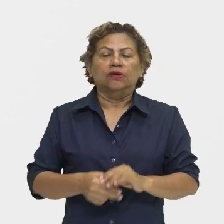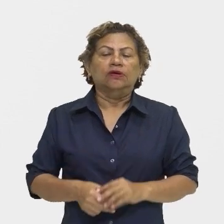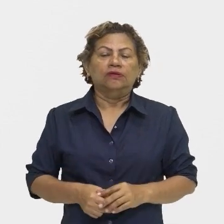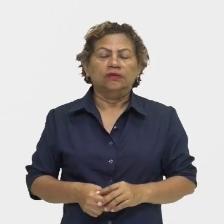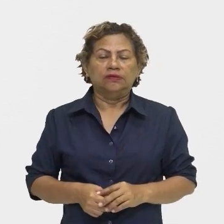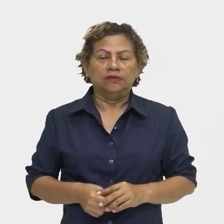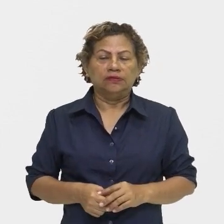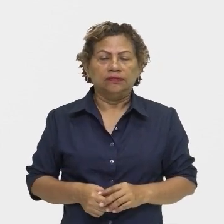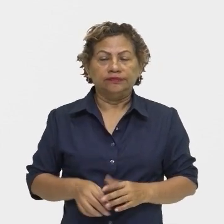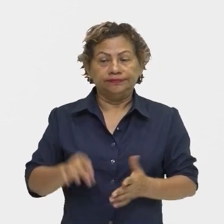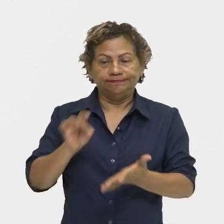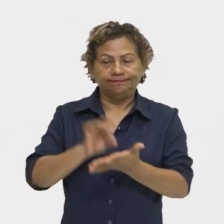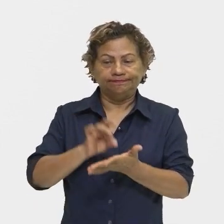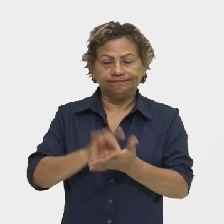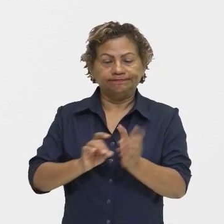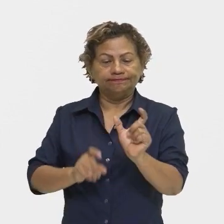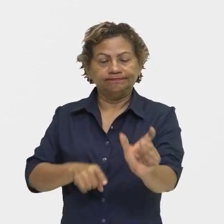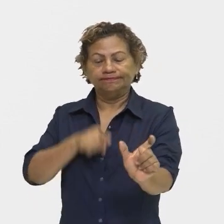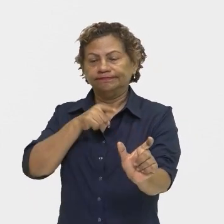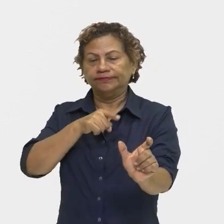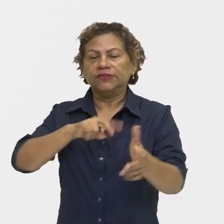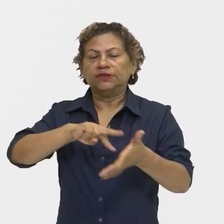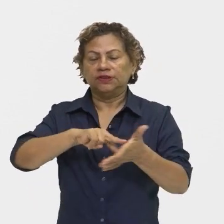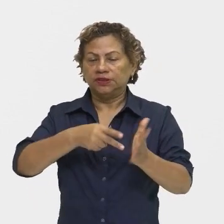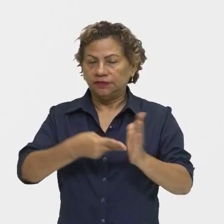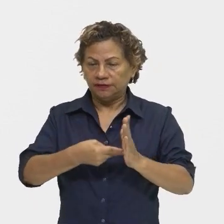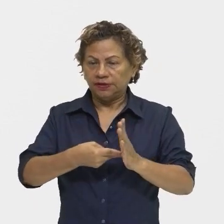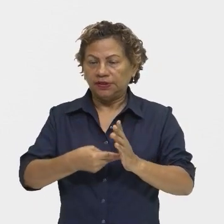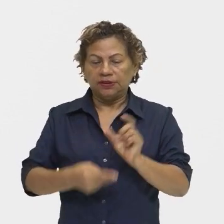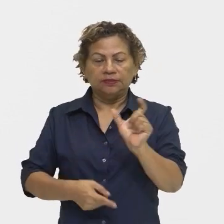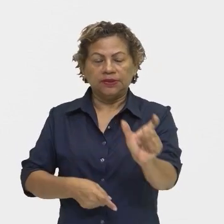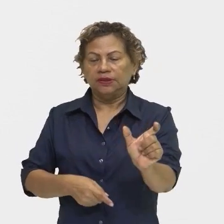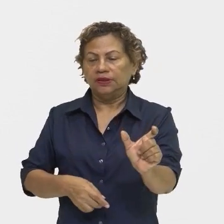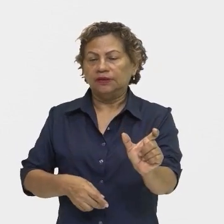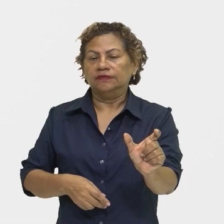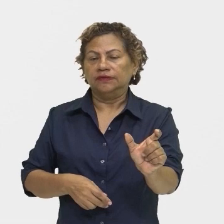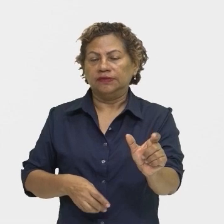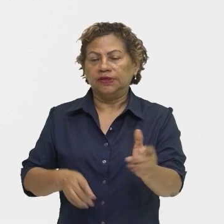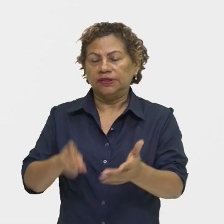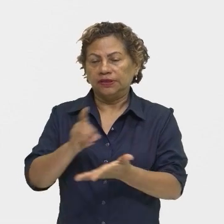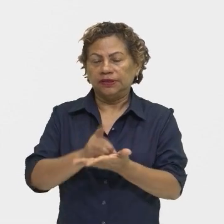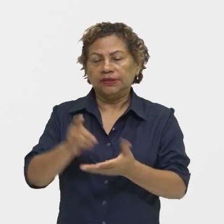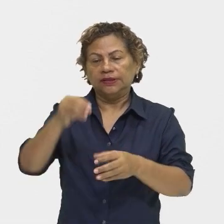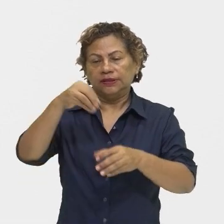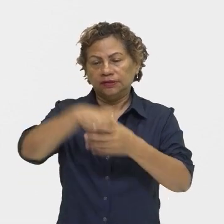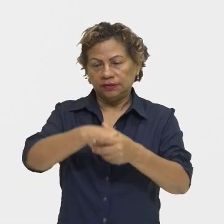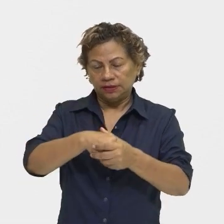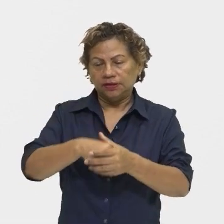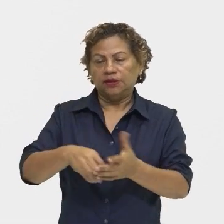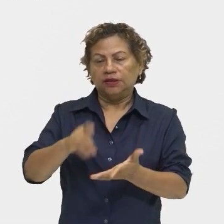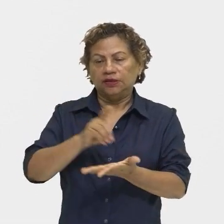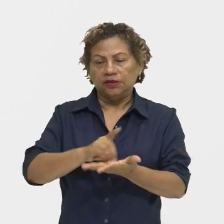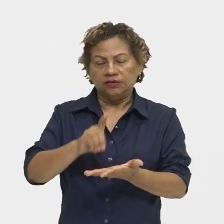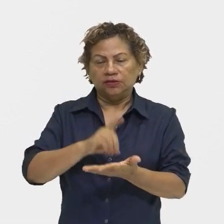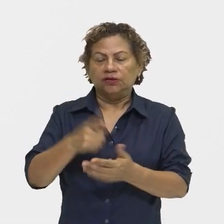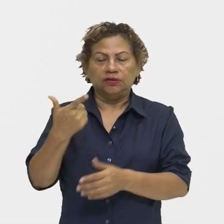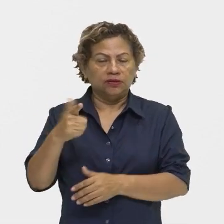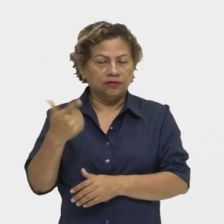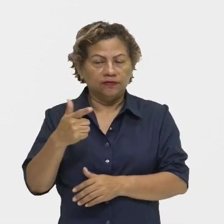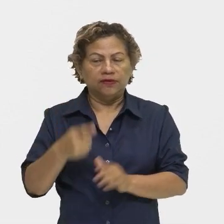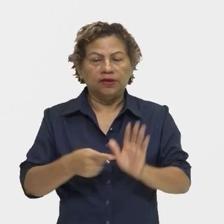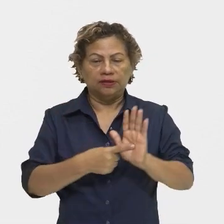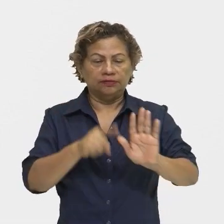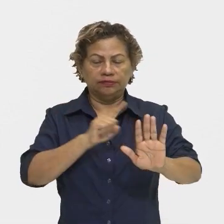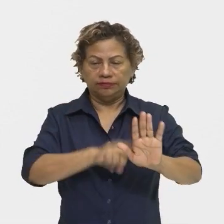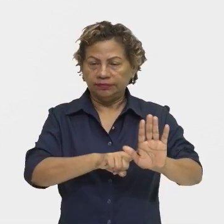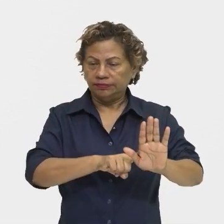real da palavra, o sentido que está colocado no dicionário. Então, não vai ter metáforas ou figuras